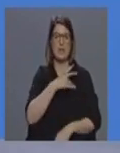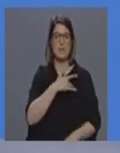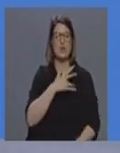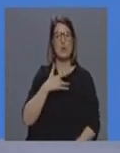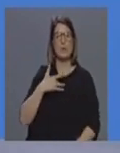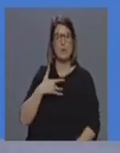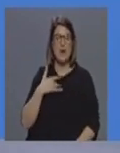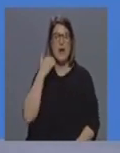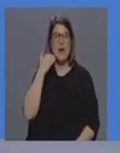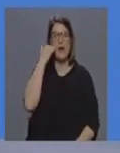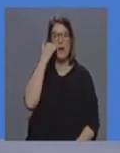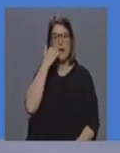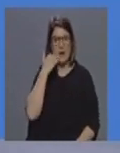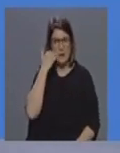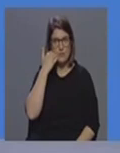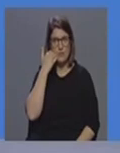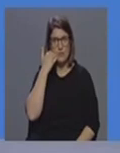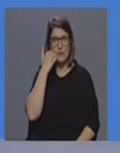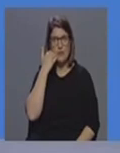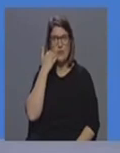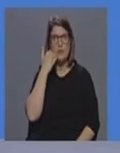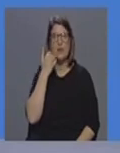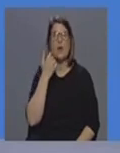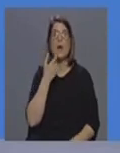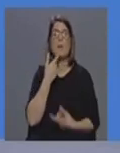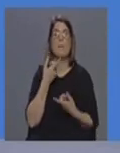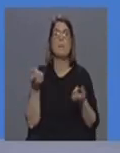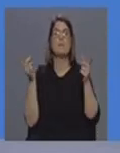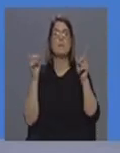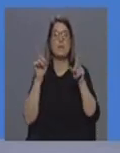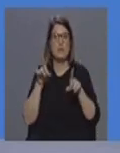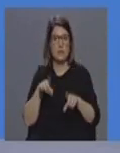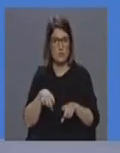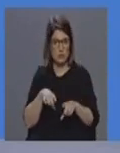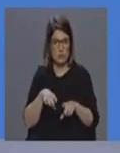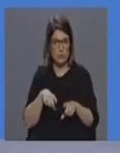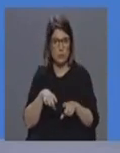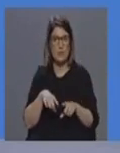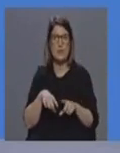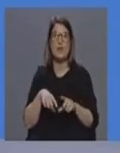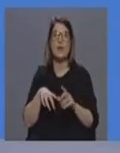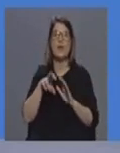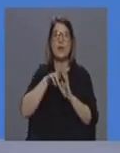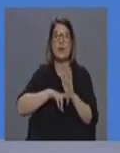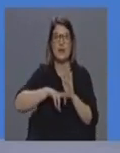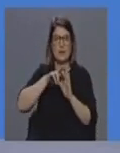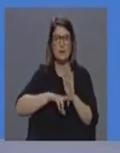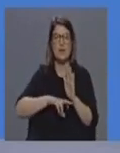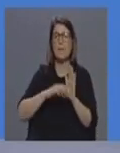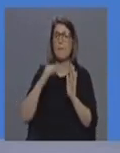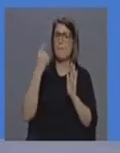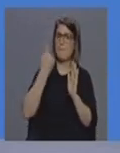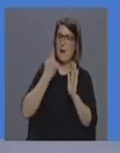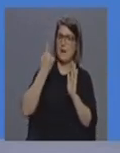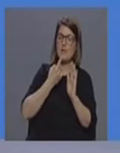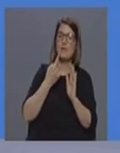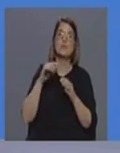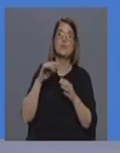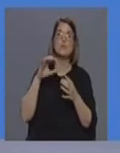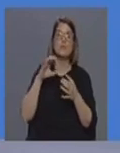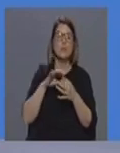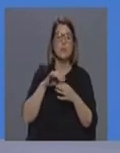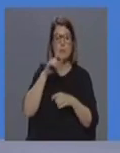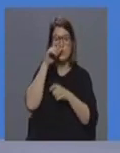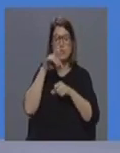terão que ser repetidos estou a falar nas indicações e nas diretivas no contexto de